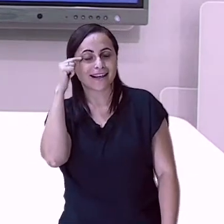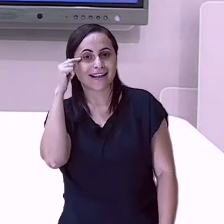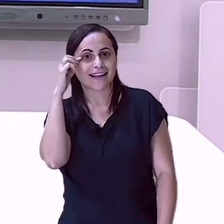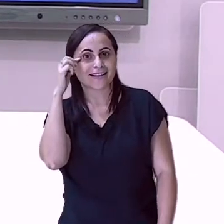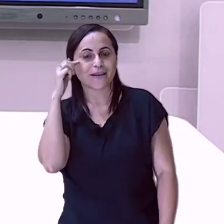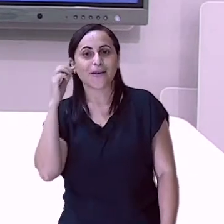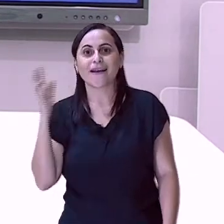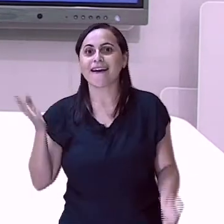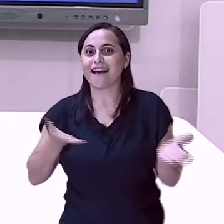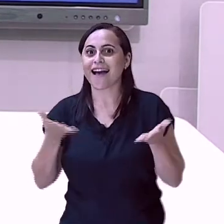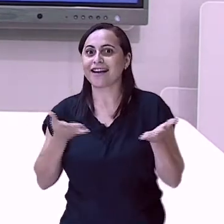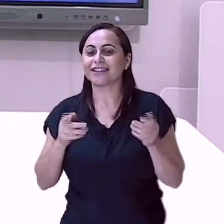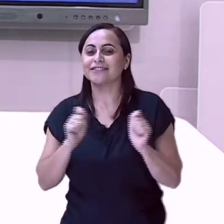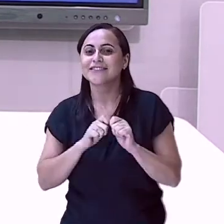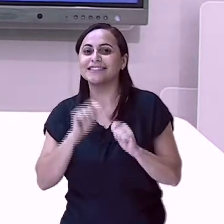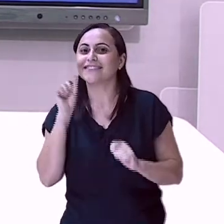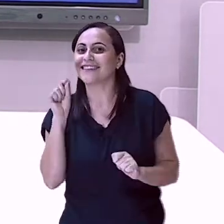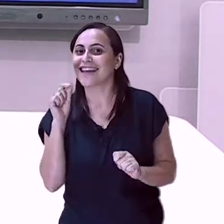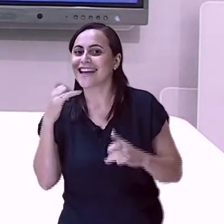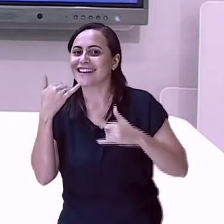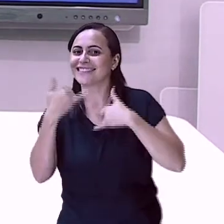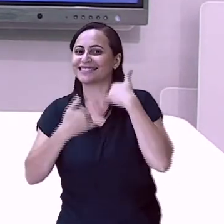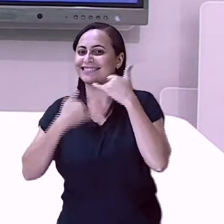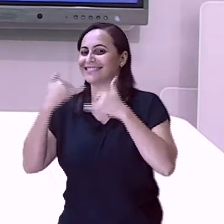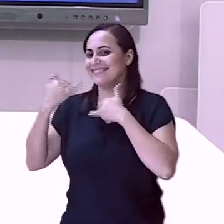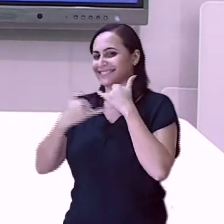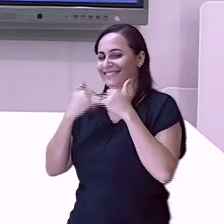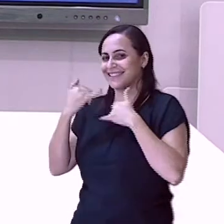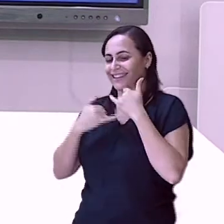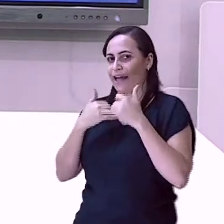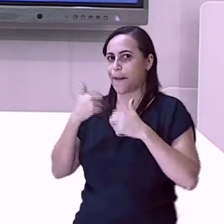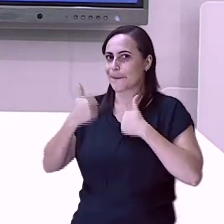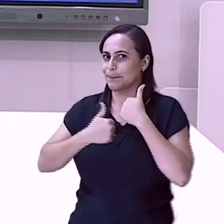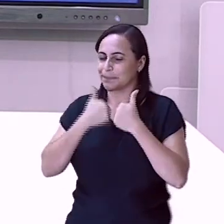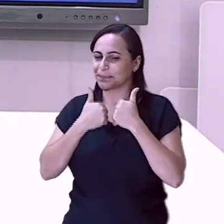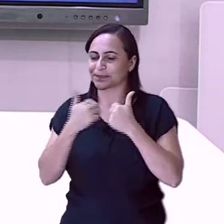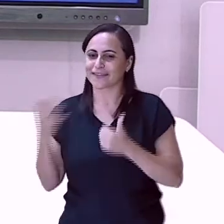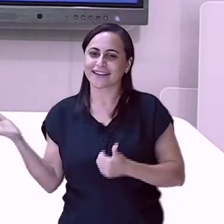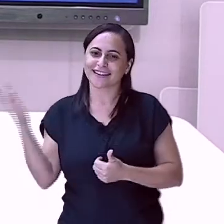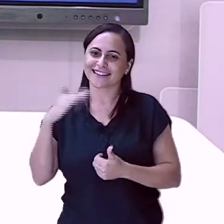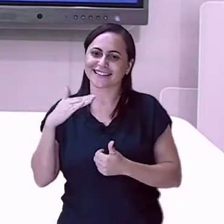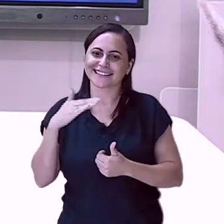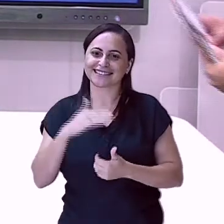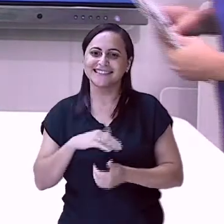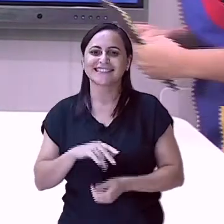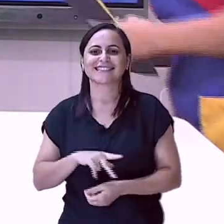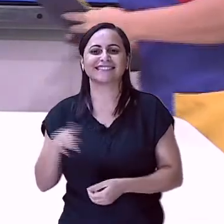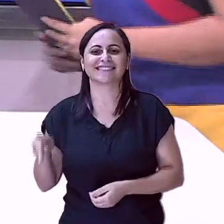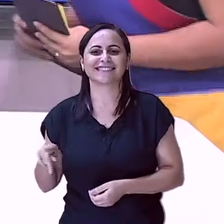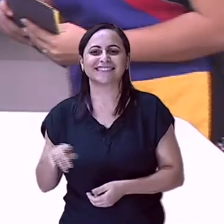brincar. Sim! Nós vamos fazer uma brincadeira bem legal. Vem, professora Luciene!